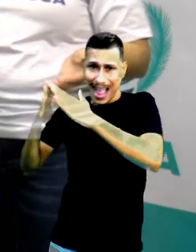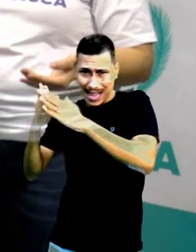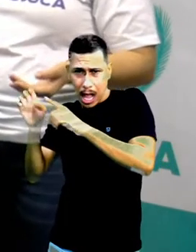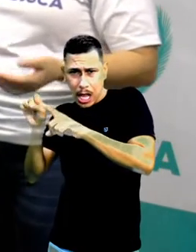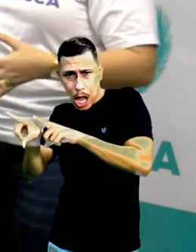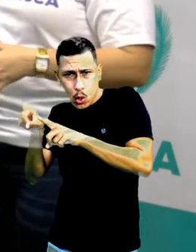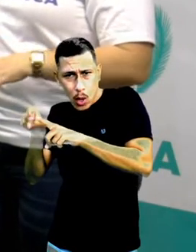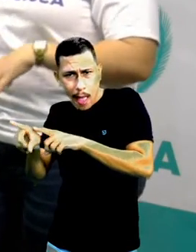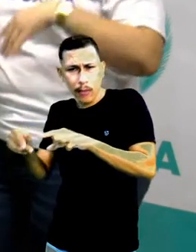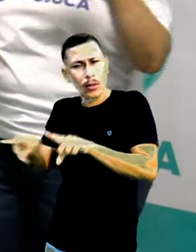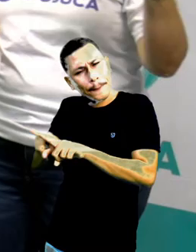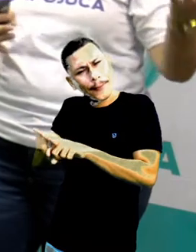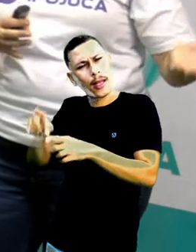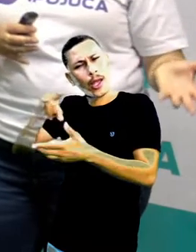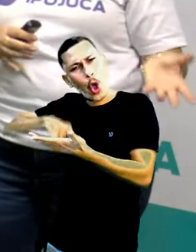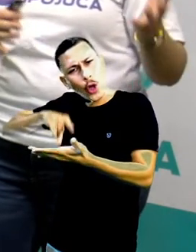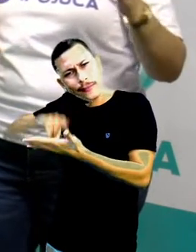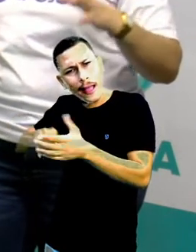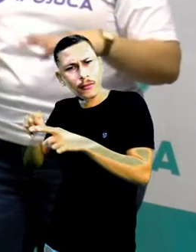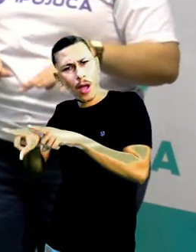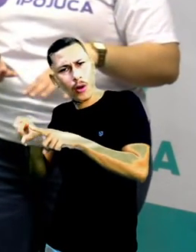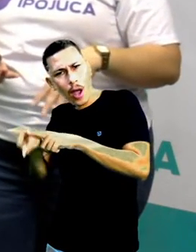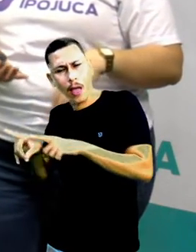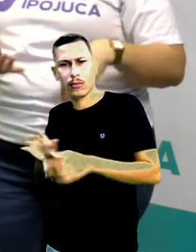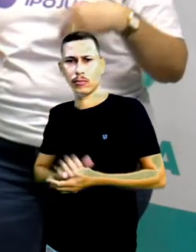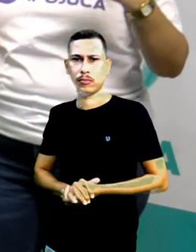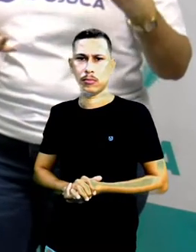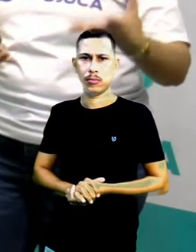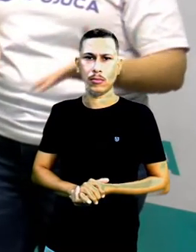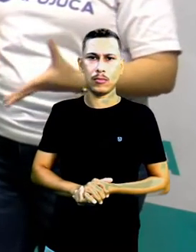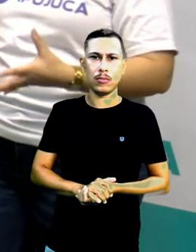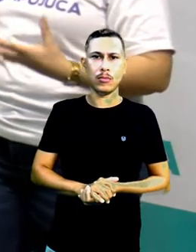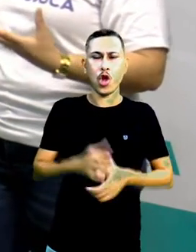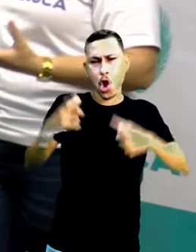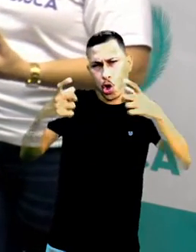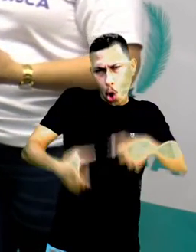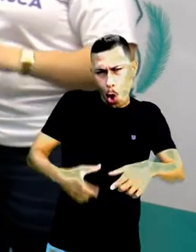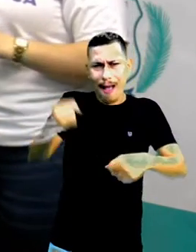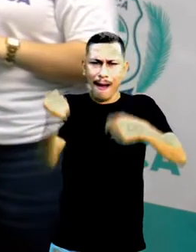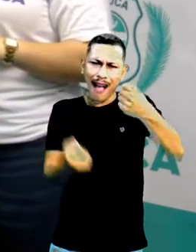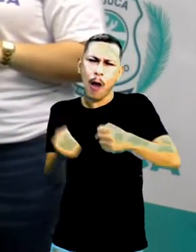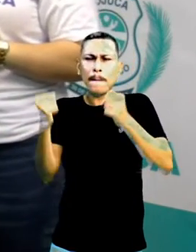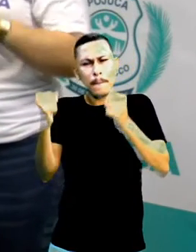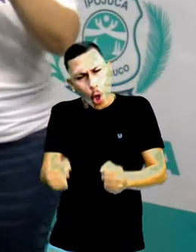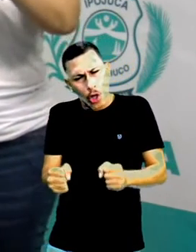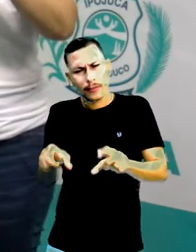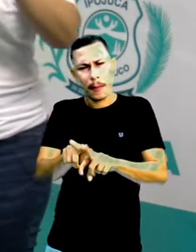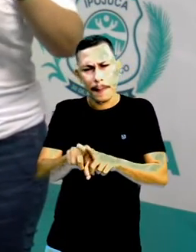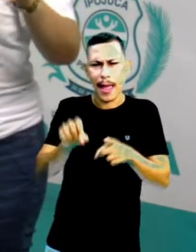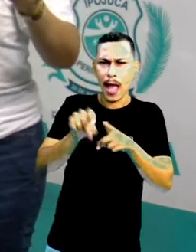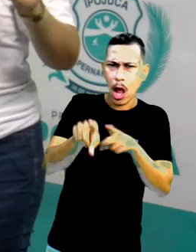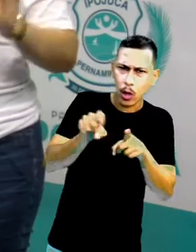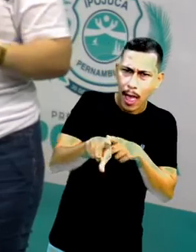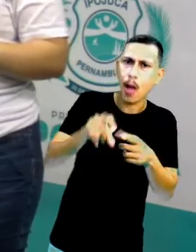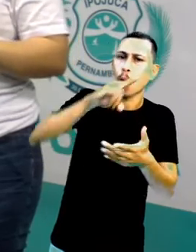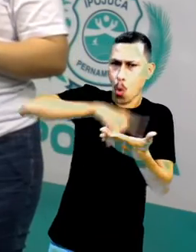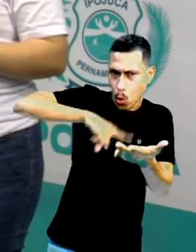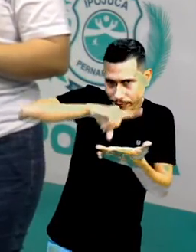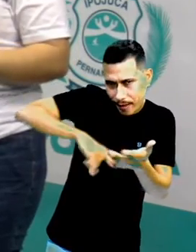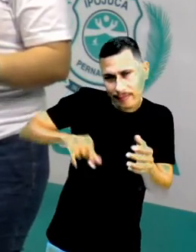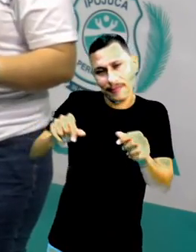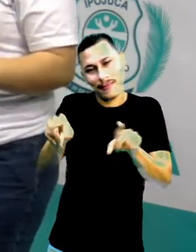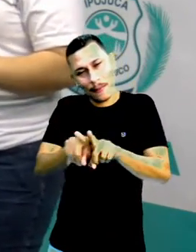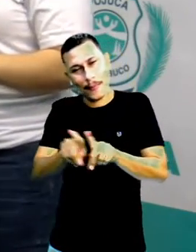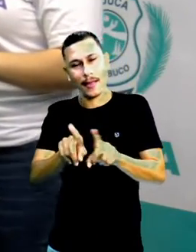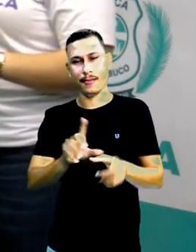sua casa. Se você vai para algum lugar que precisa usar carro e você não tem, você pode alugar um carro. Vai assinar um contrato